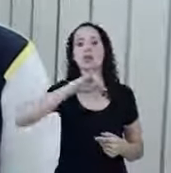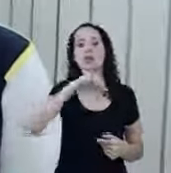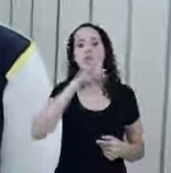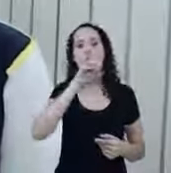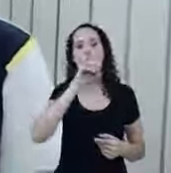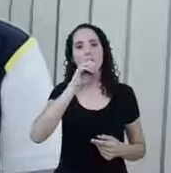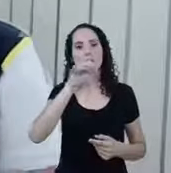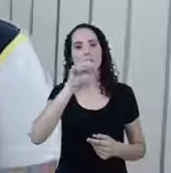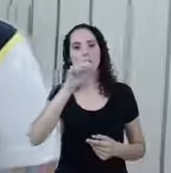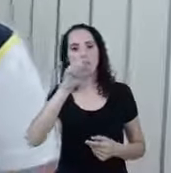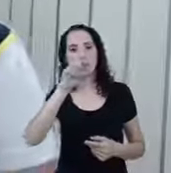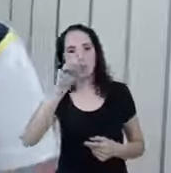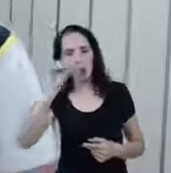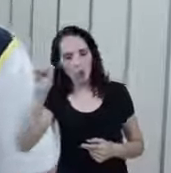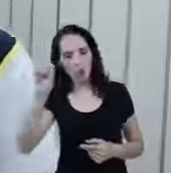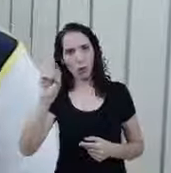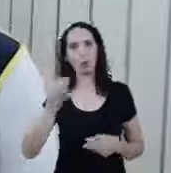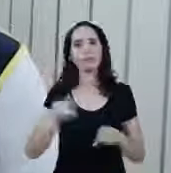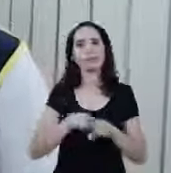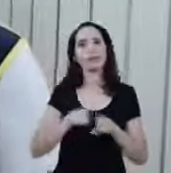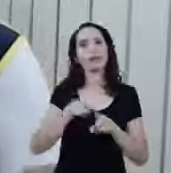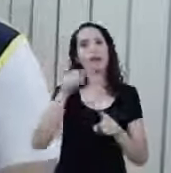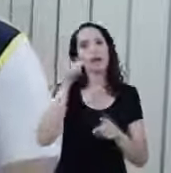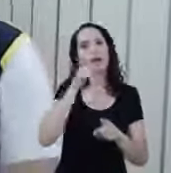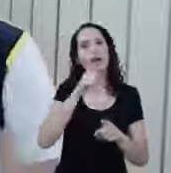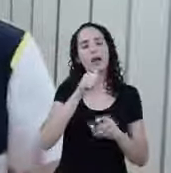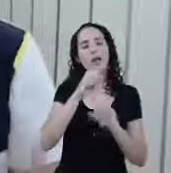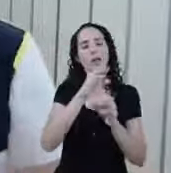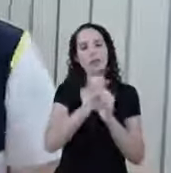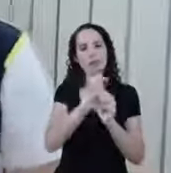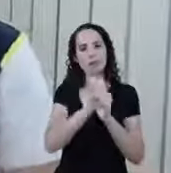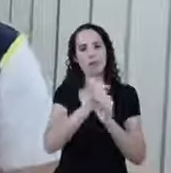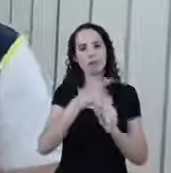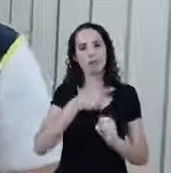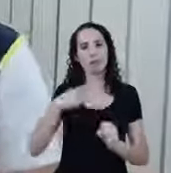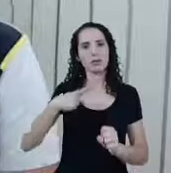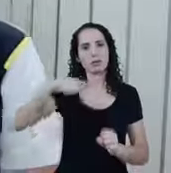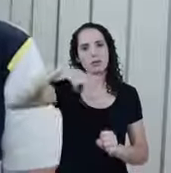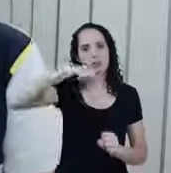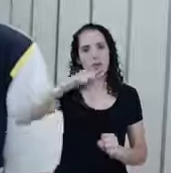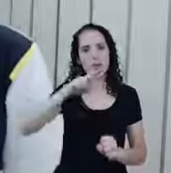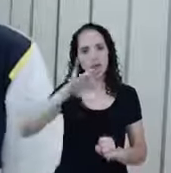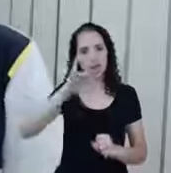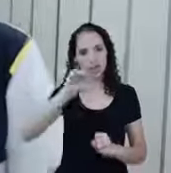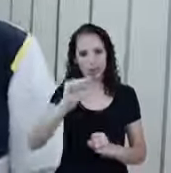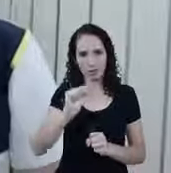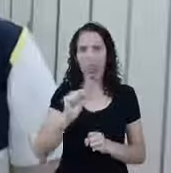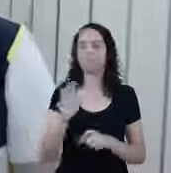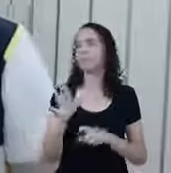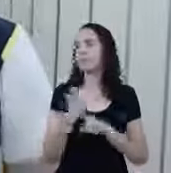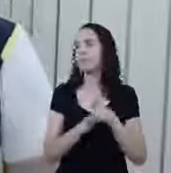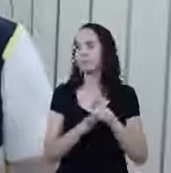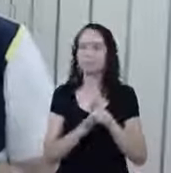Lemes Estamos aqui com uma contadora A pastora Márcia Que está nos auxiliando Em tudo isso daí Uma pergunta